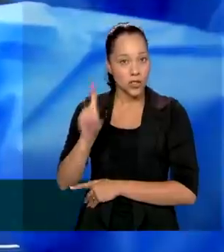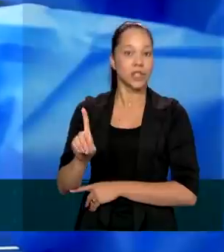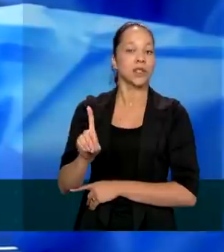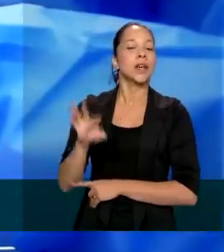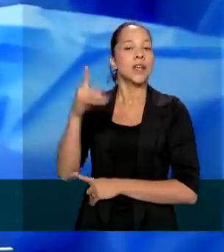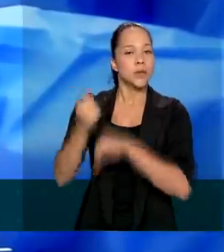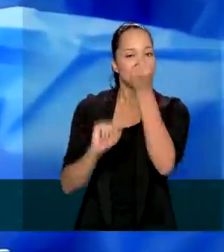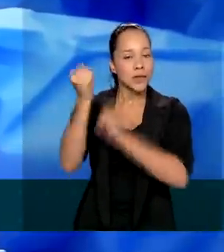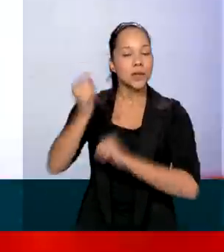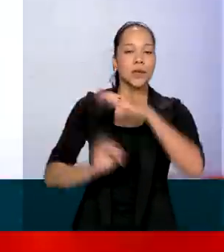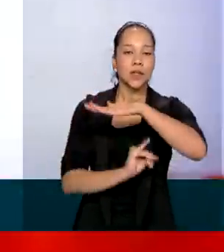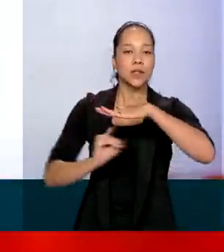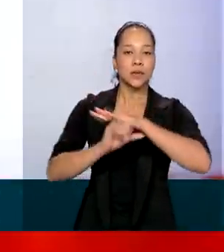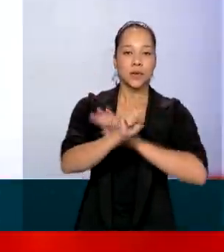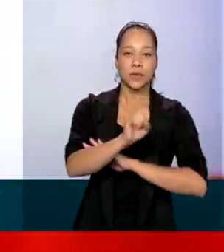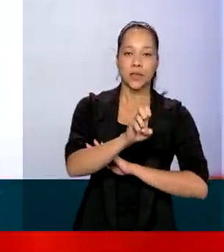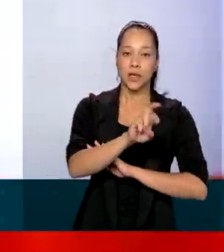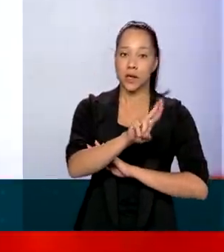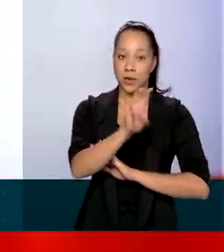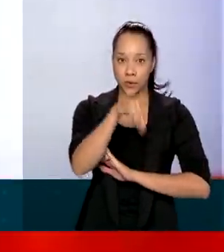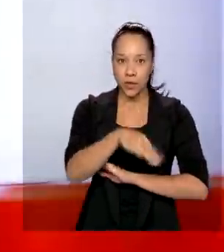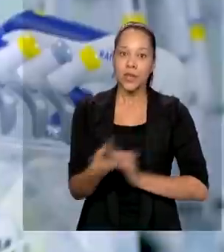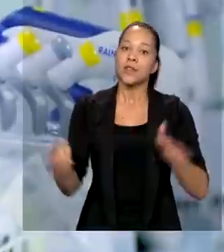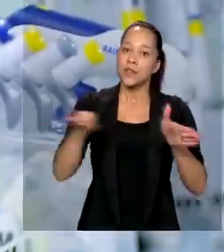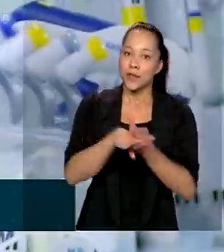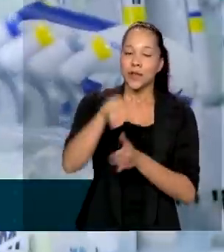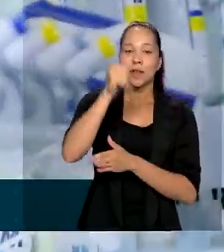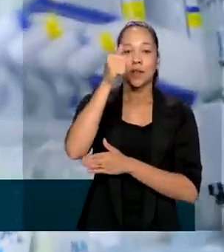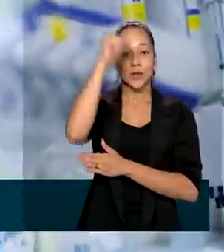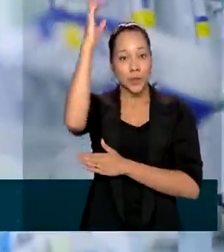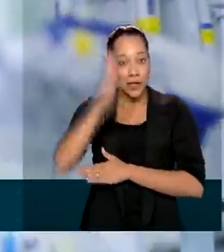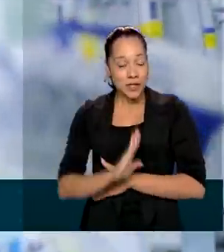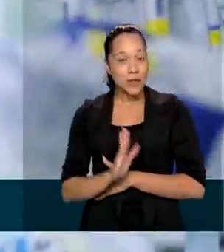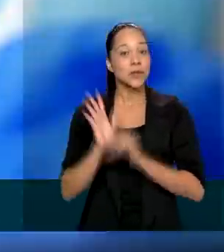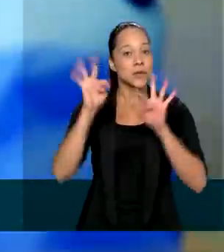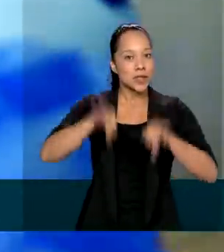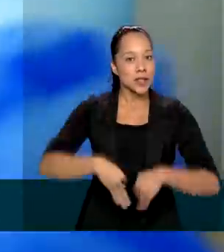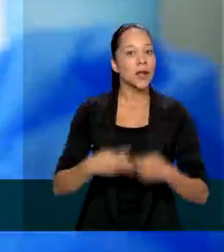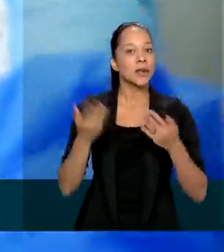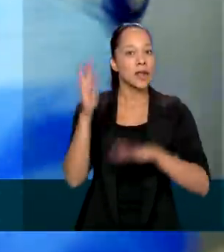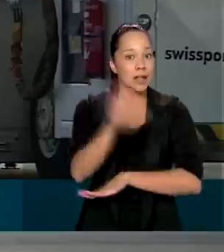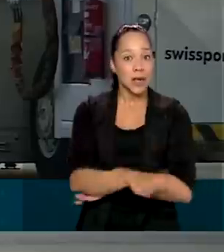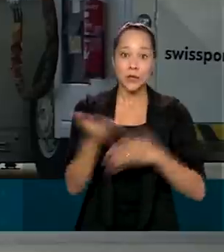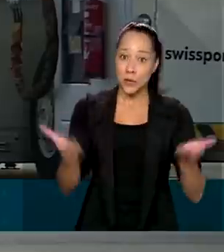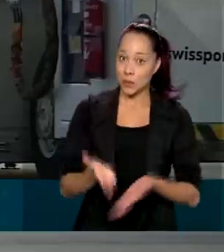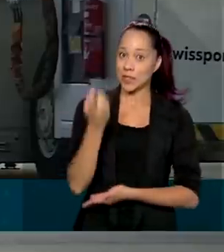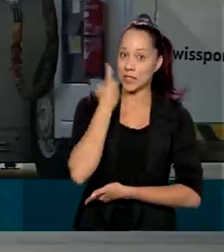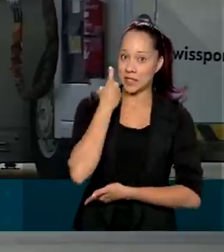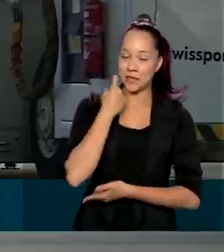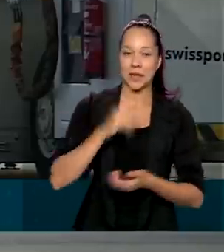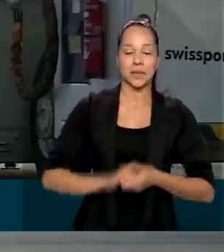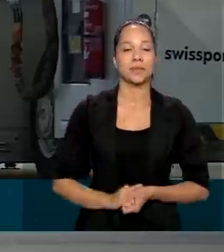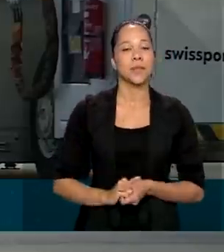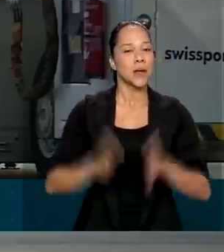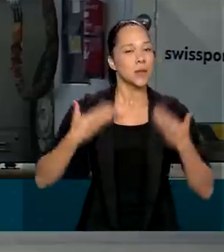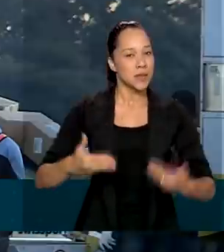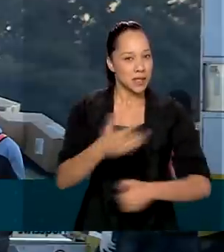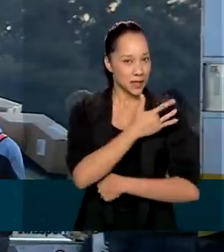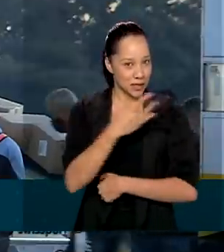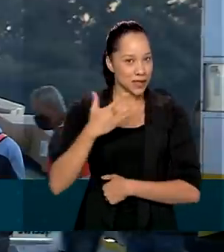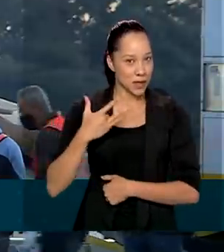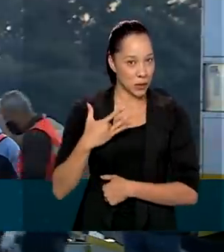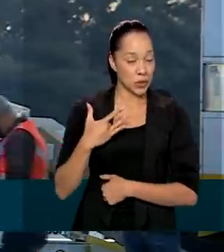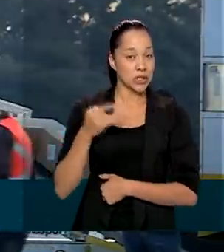produzidas pelo Instituto Serum, devem chegar ao Brasil no final da tarde desta sexta-feira. De acordo com o Ministério da Saúde,